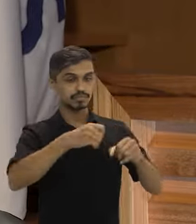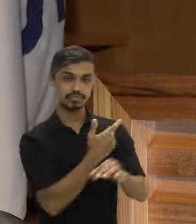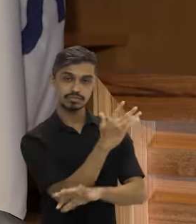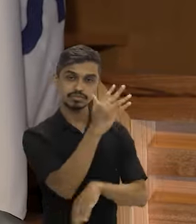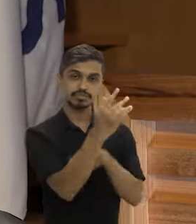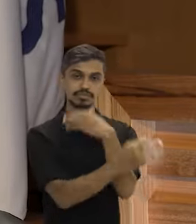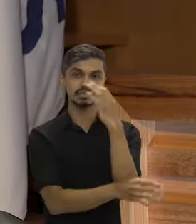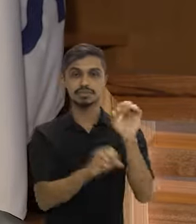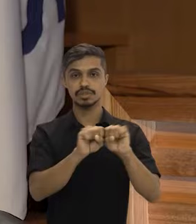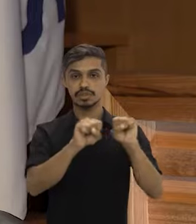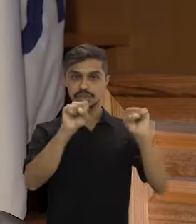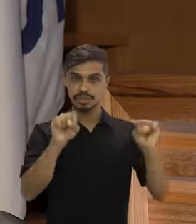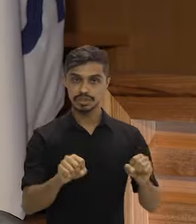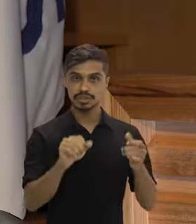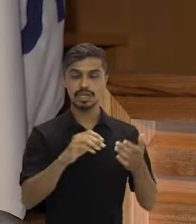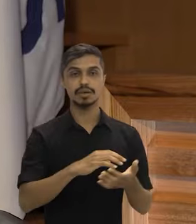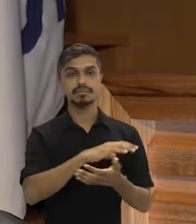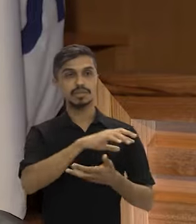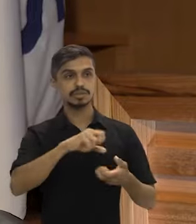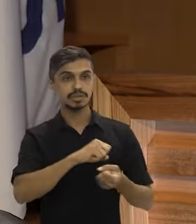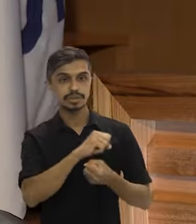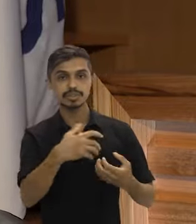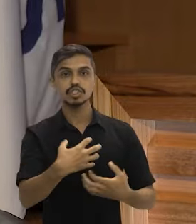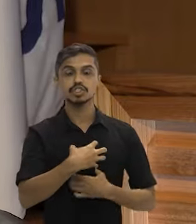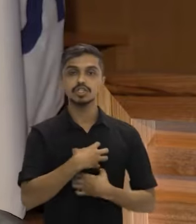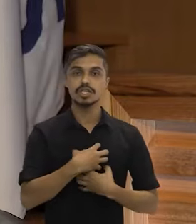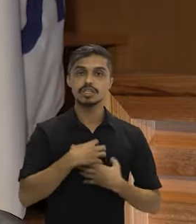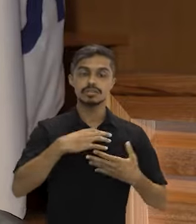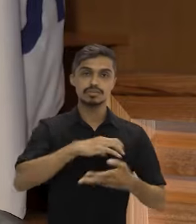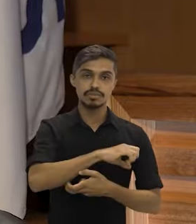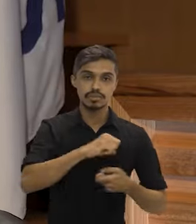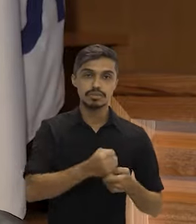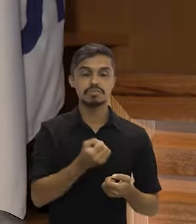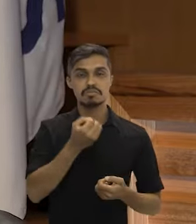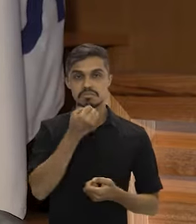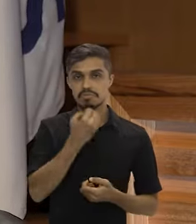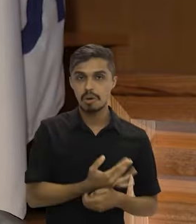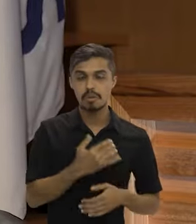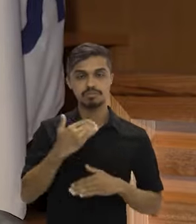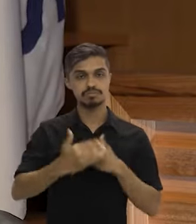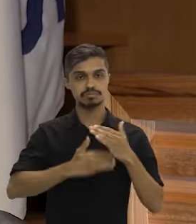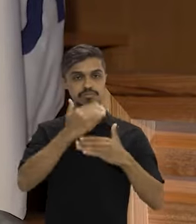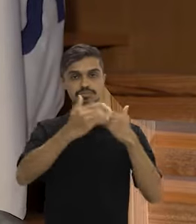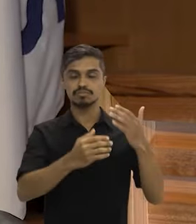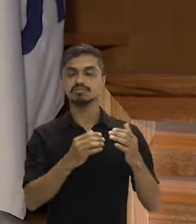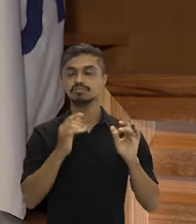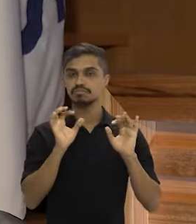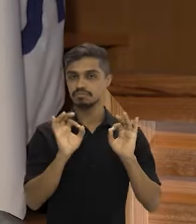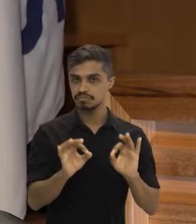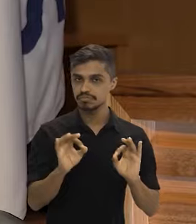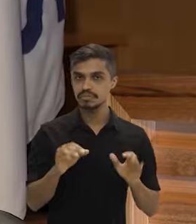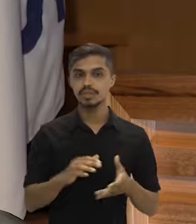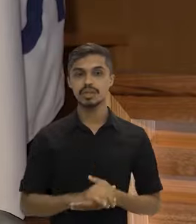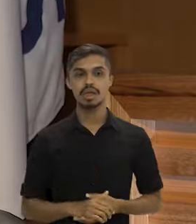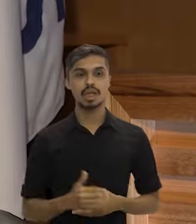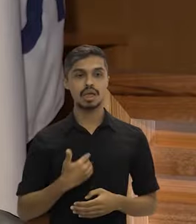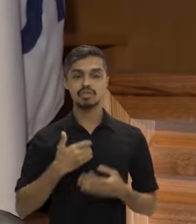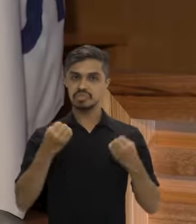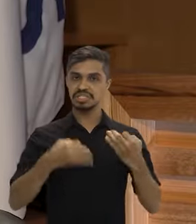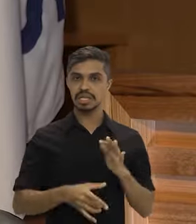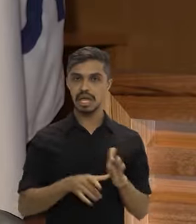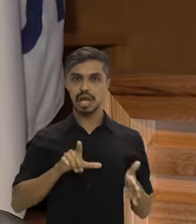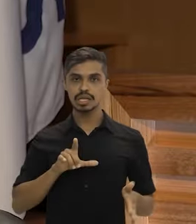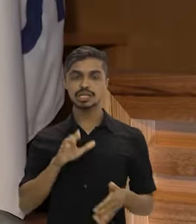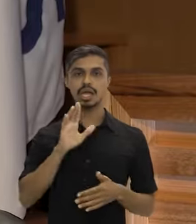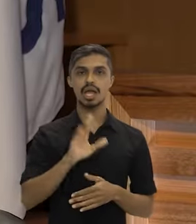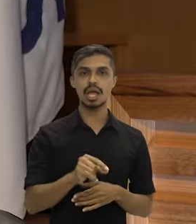plantadas, com sistemas agroflorestais, com formas sustentáveis de garantir o restauro e a construção de florestas. Aí,